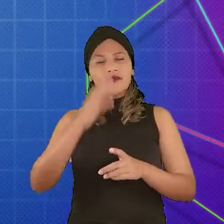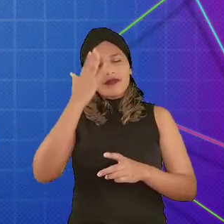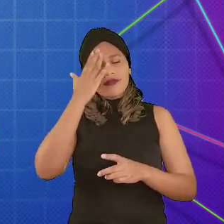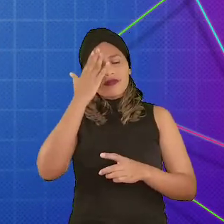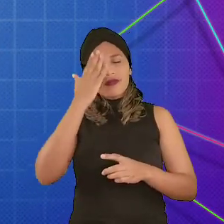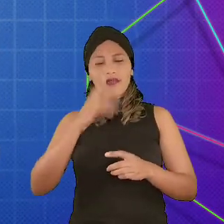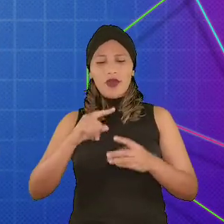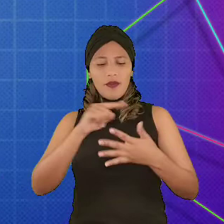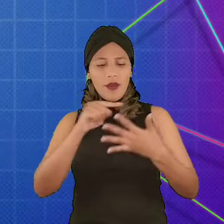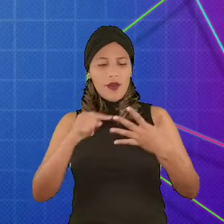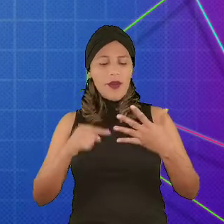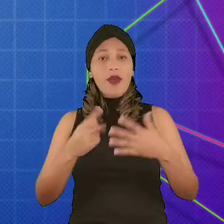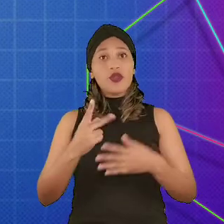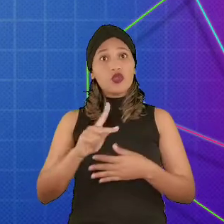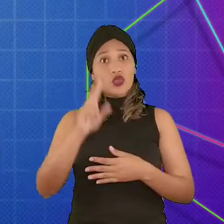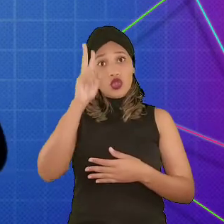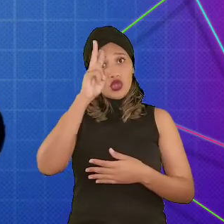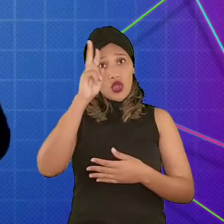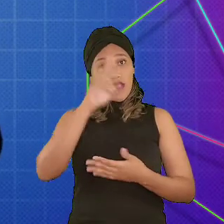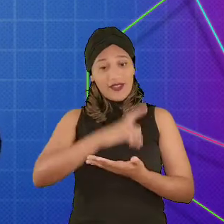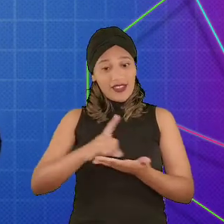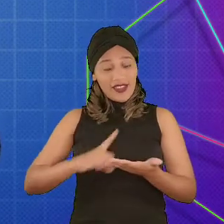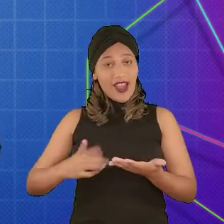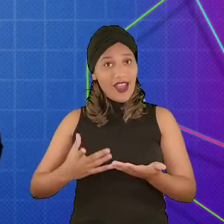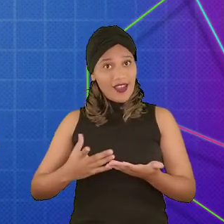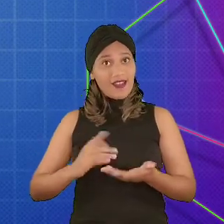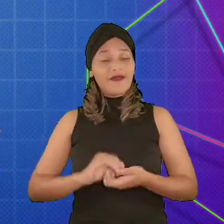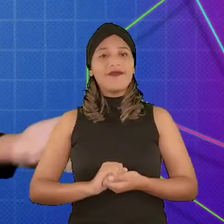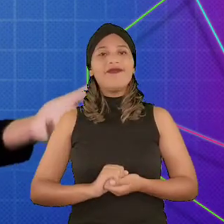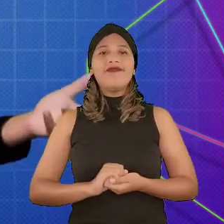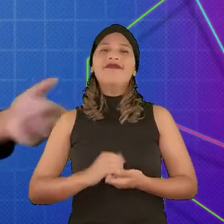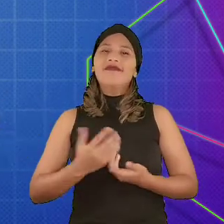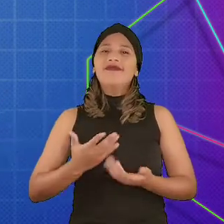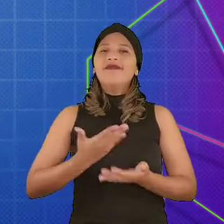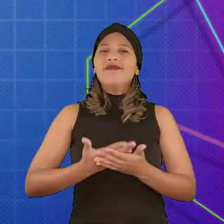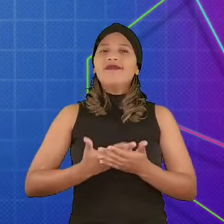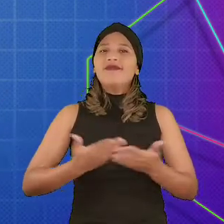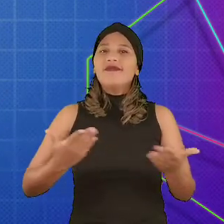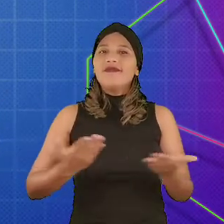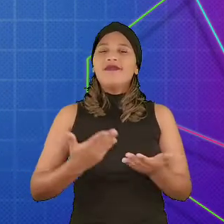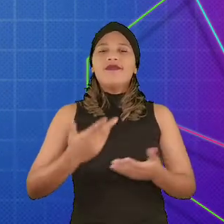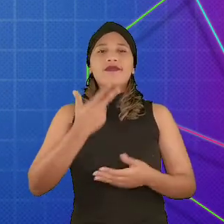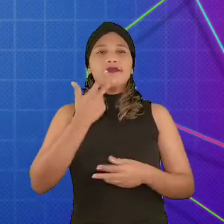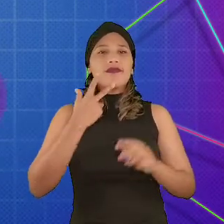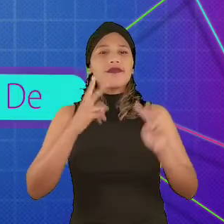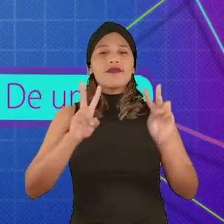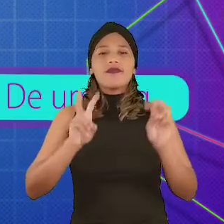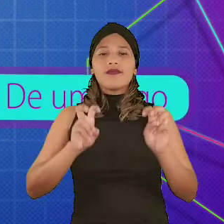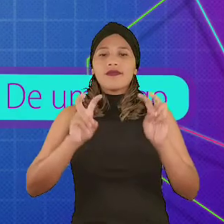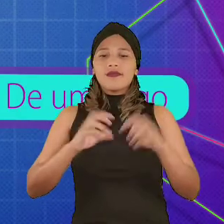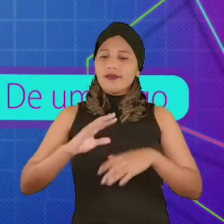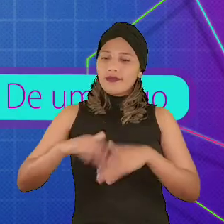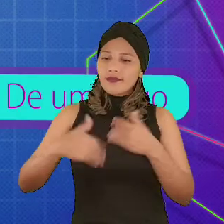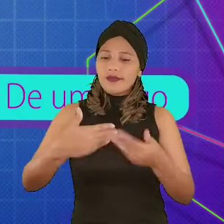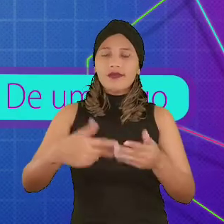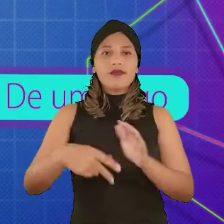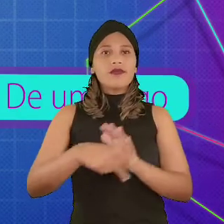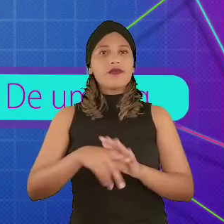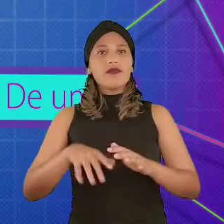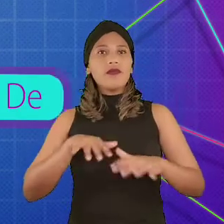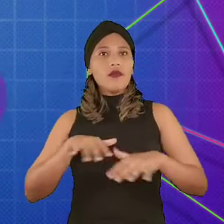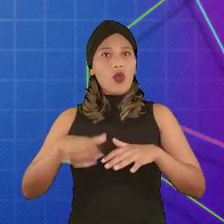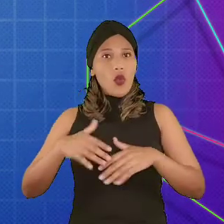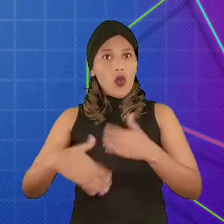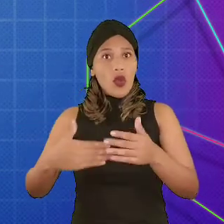elementos na sua história no game design. Então, nessa aula a gente vai falar sobre o desenvolvimento da mecânica dos